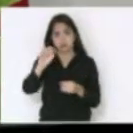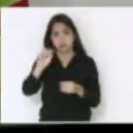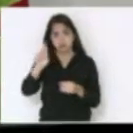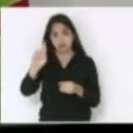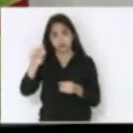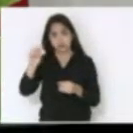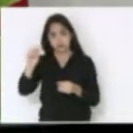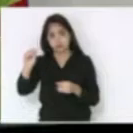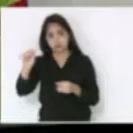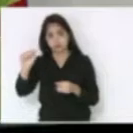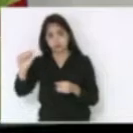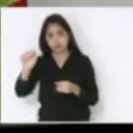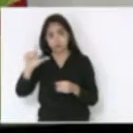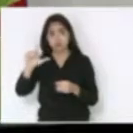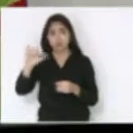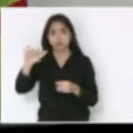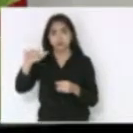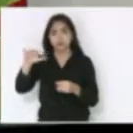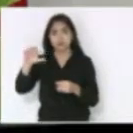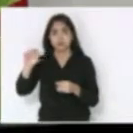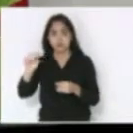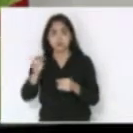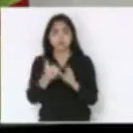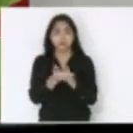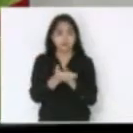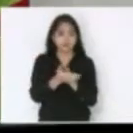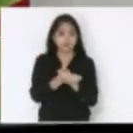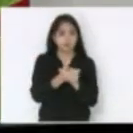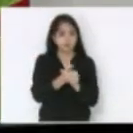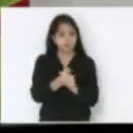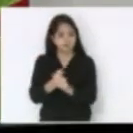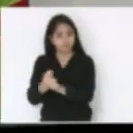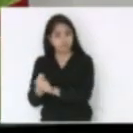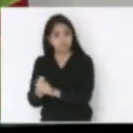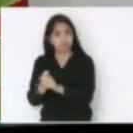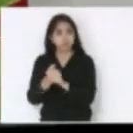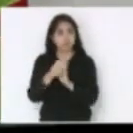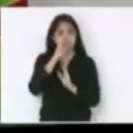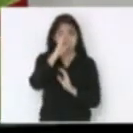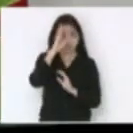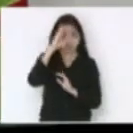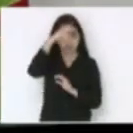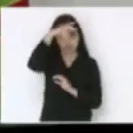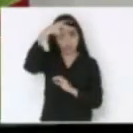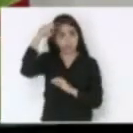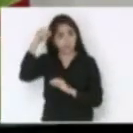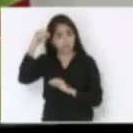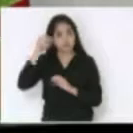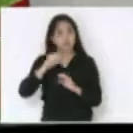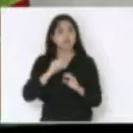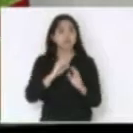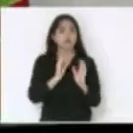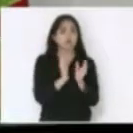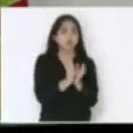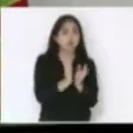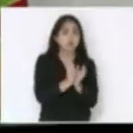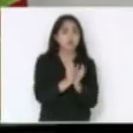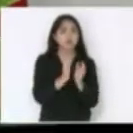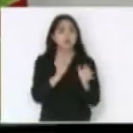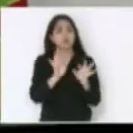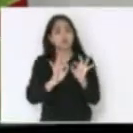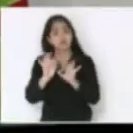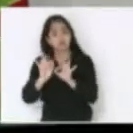Santa Rosa de Lima cumprimentar todos os organizadores especialmente o governo municipal prefeito Salés de toda a equipe as